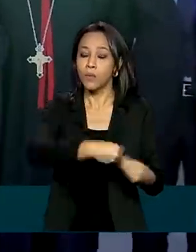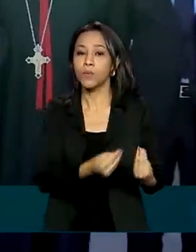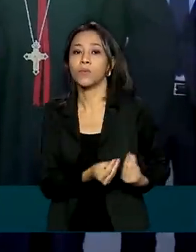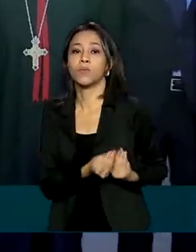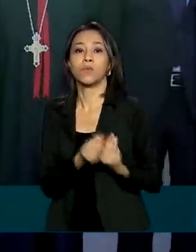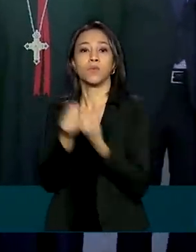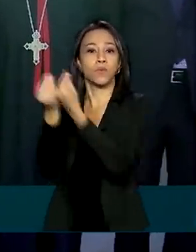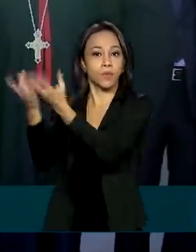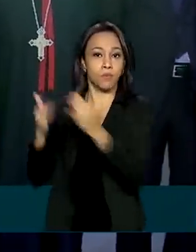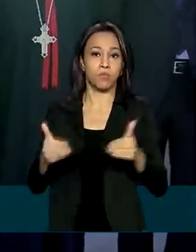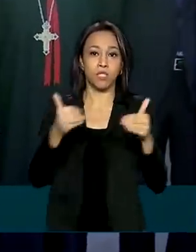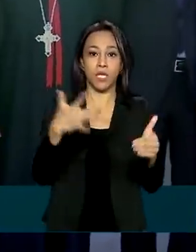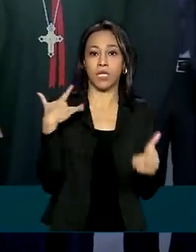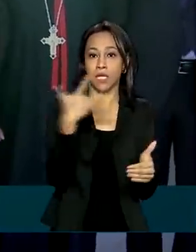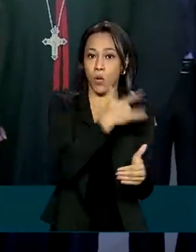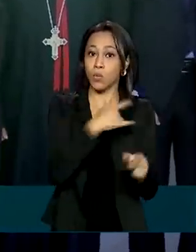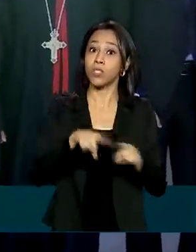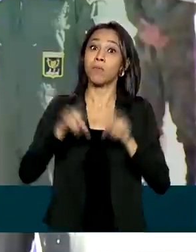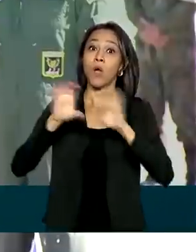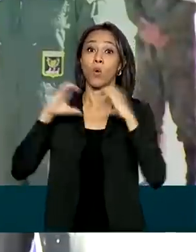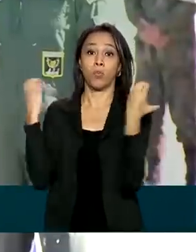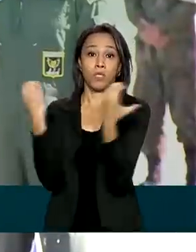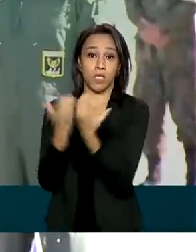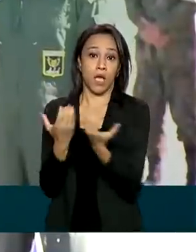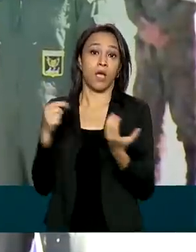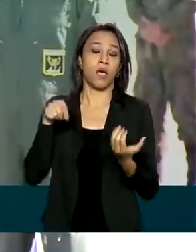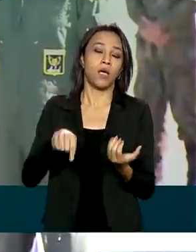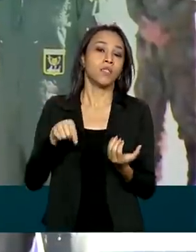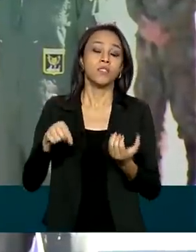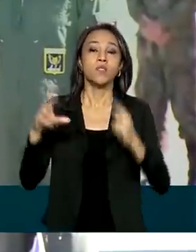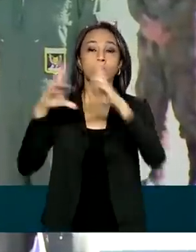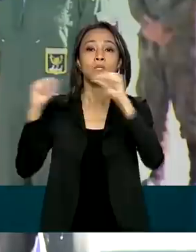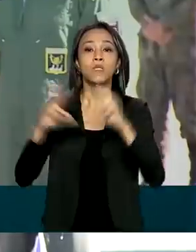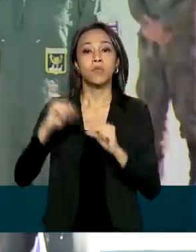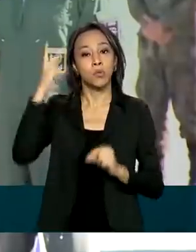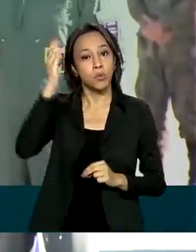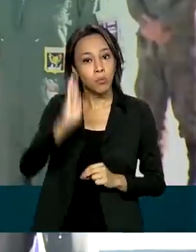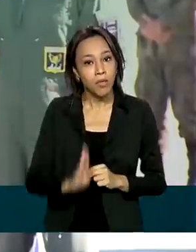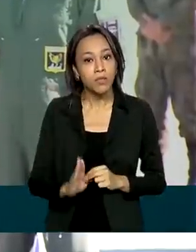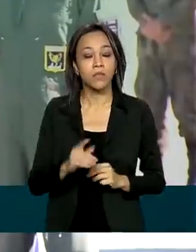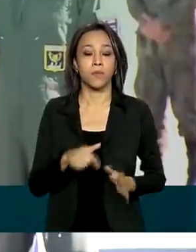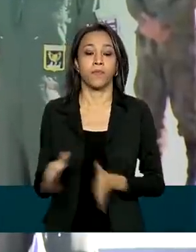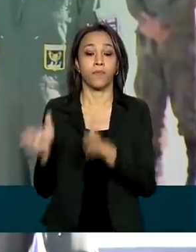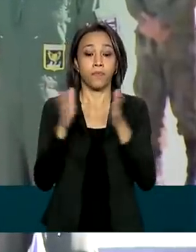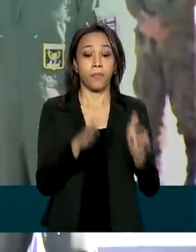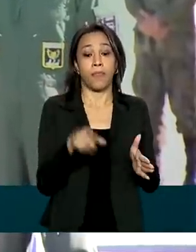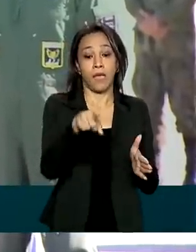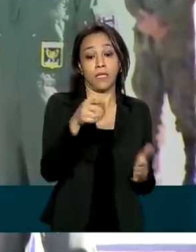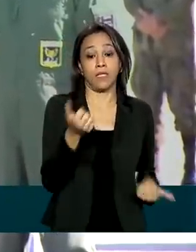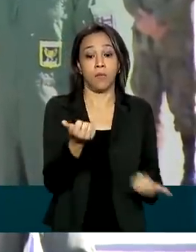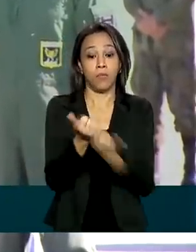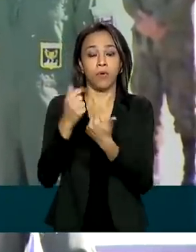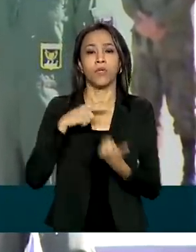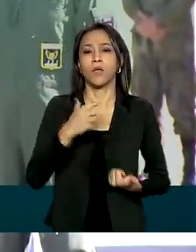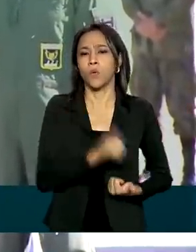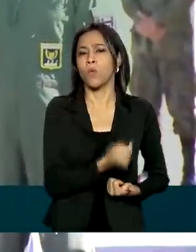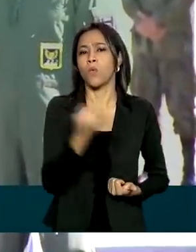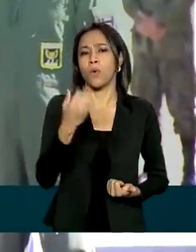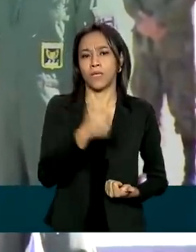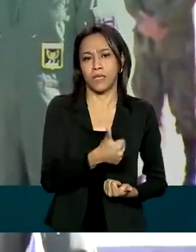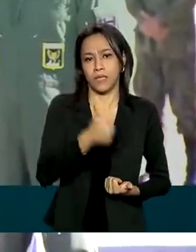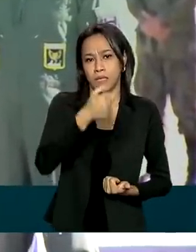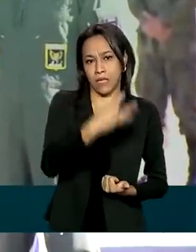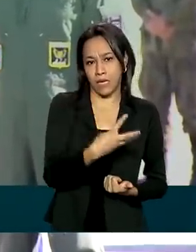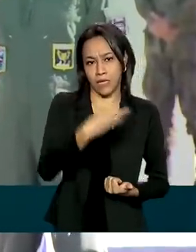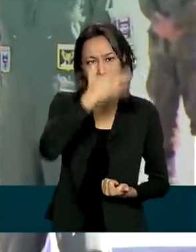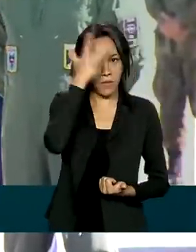Saúde e pela comunidade libanesa no Brasil. A missão brasileira de ajuda humanitária conta com uma delegação de 13 pessoas e